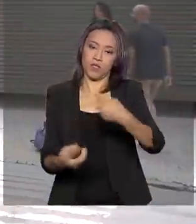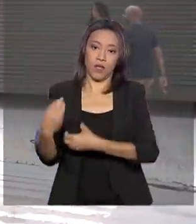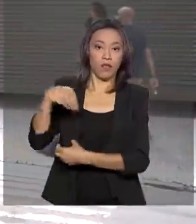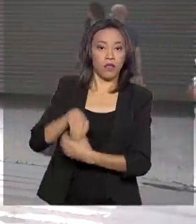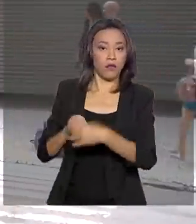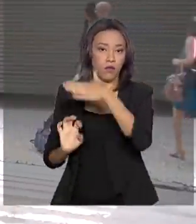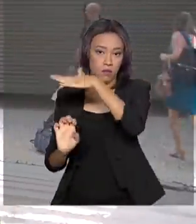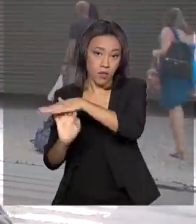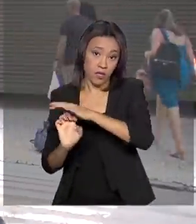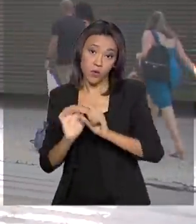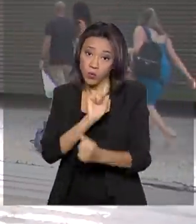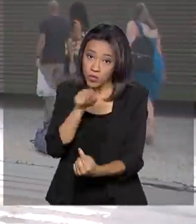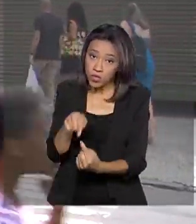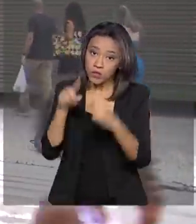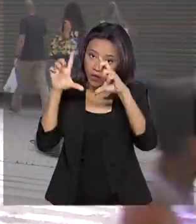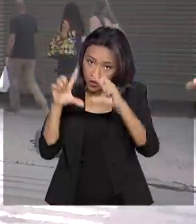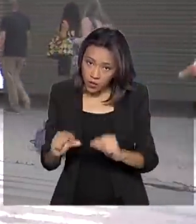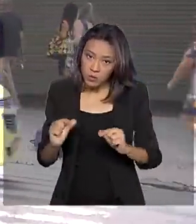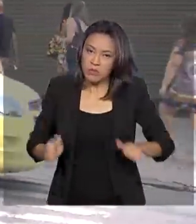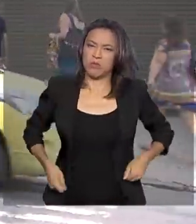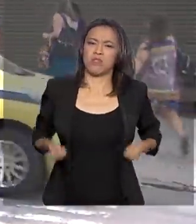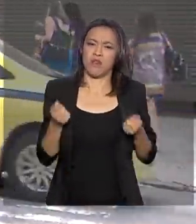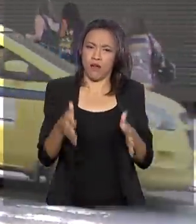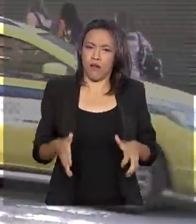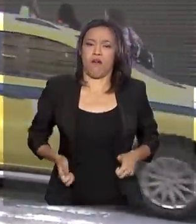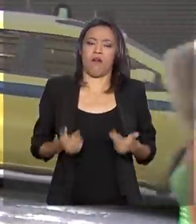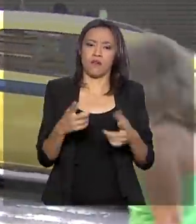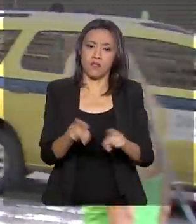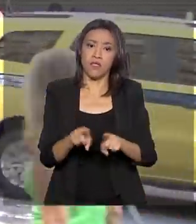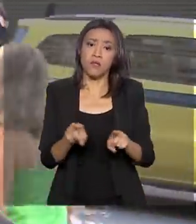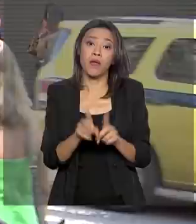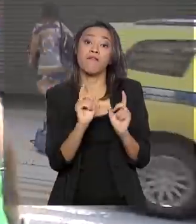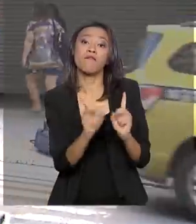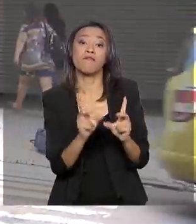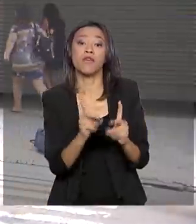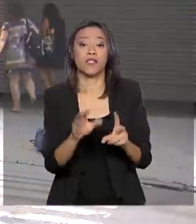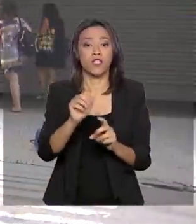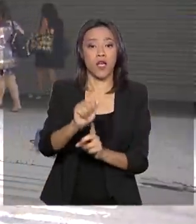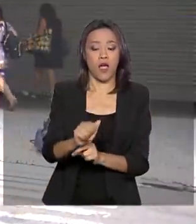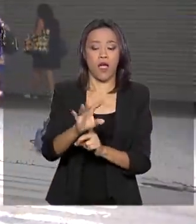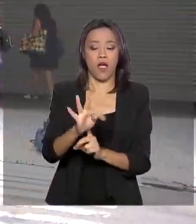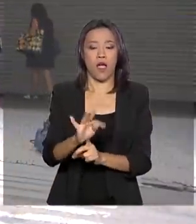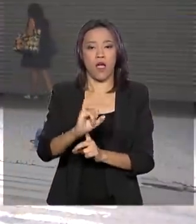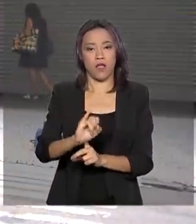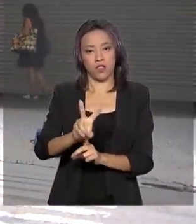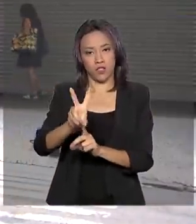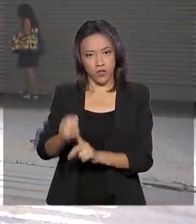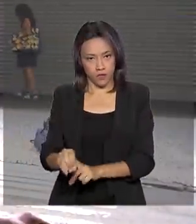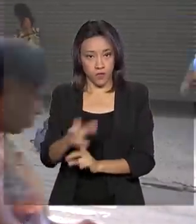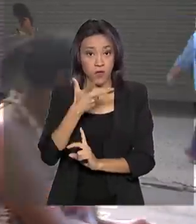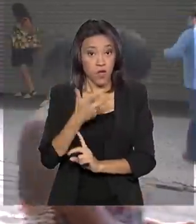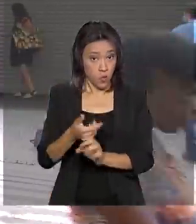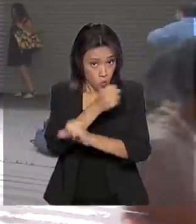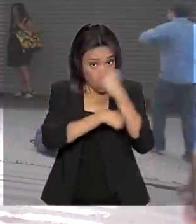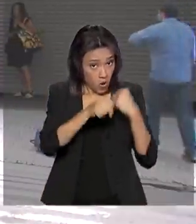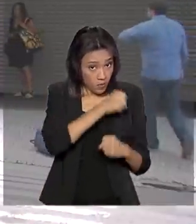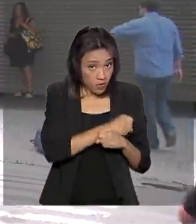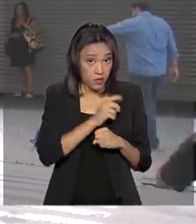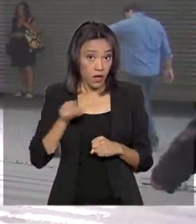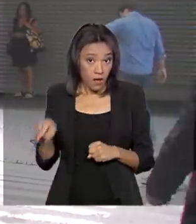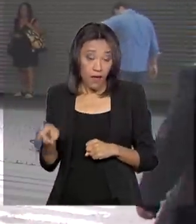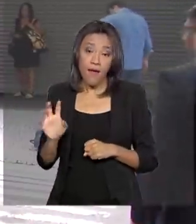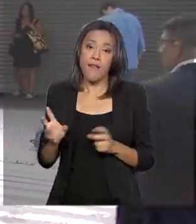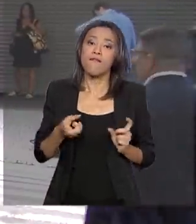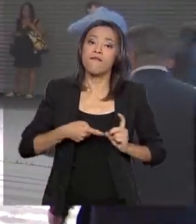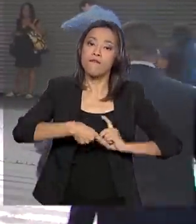como meta a redução de gastos e também a venda de ativos. Só para citar um exemplo, no ano passado, a Petrobras vendeu o controle